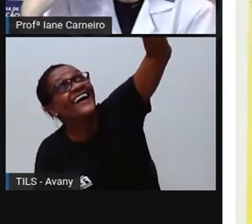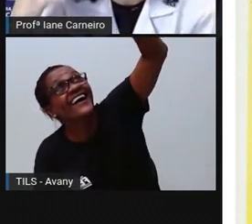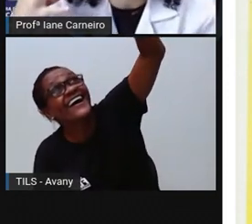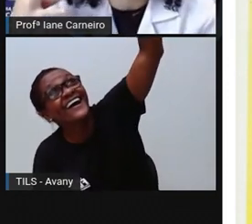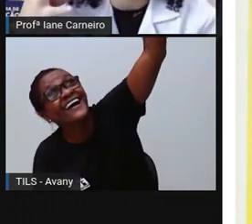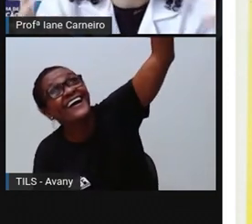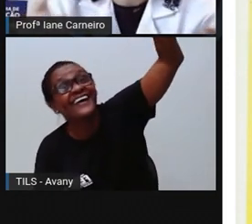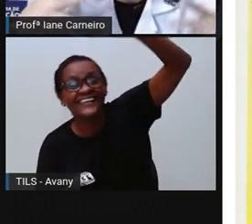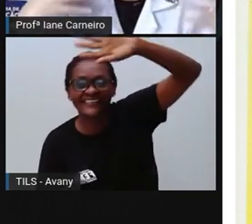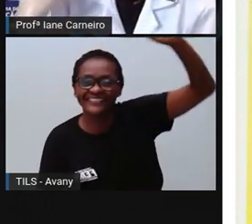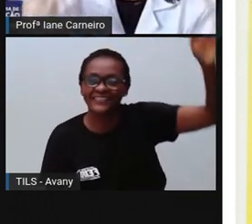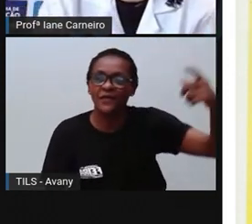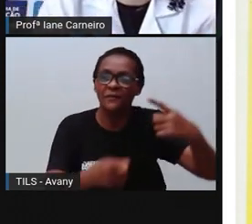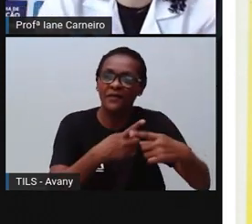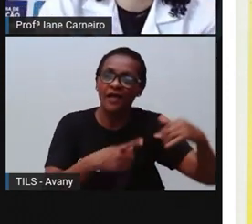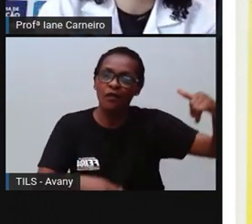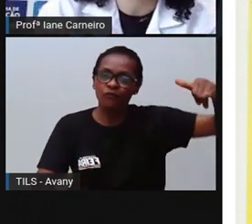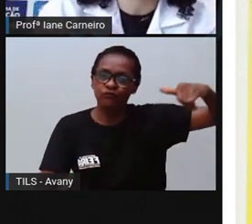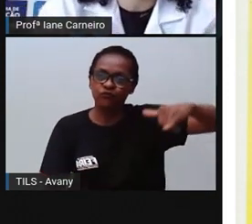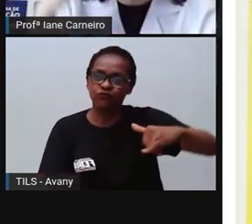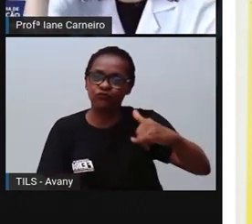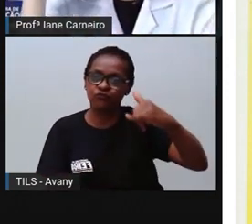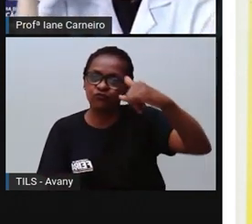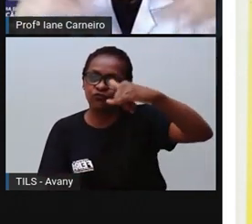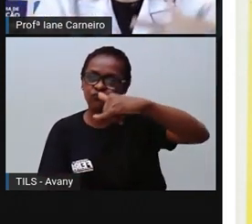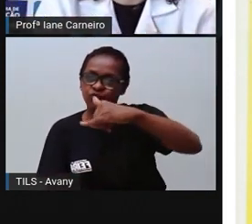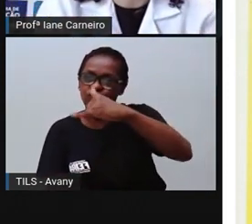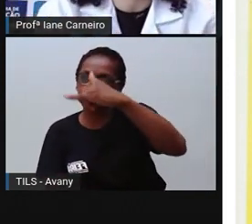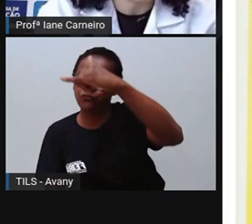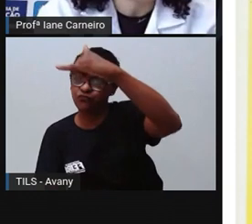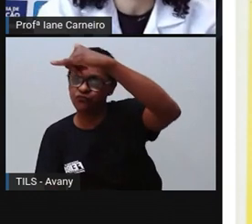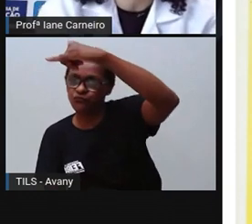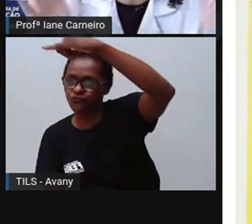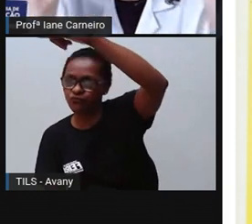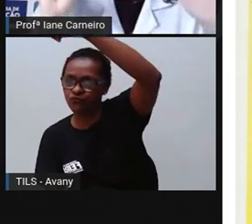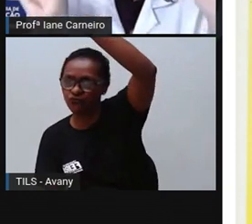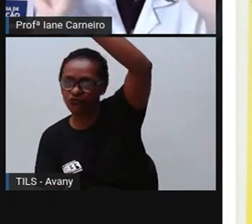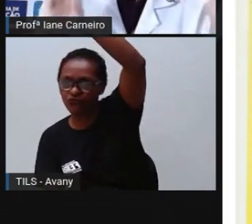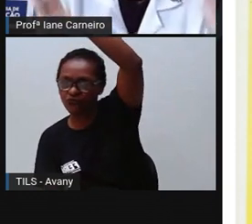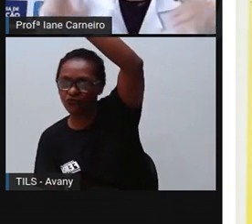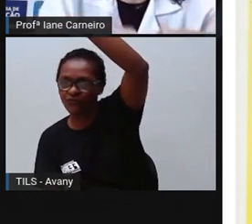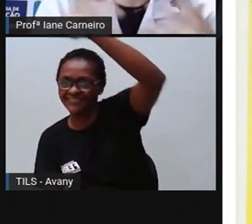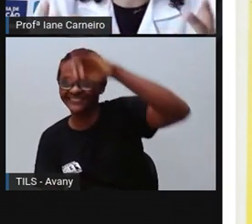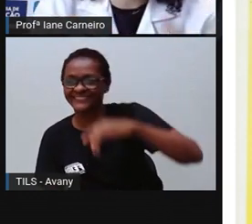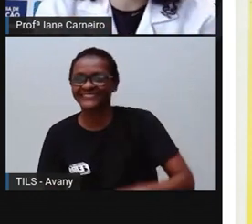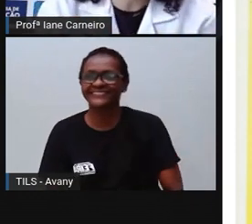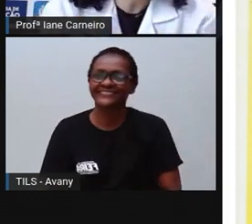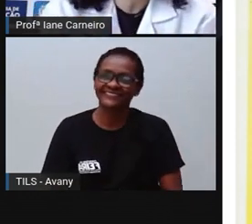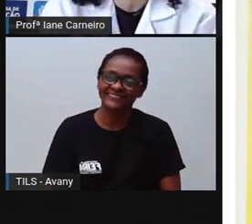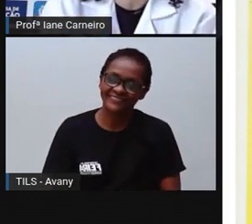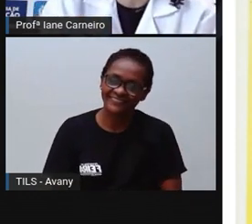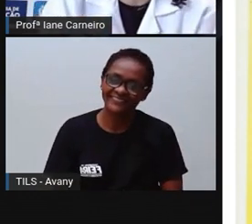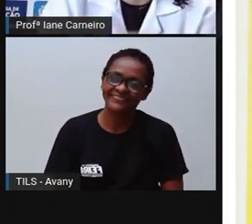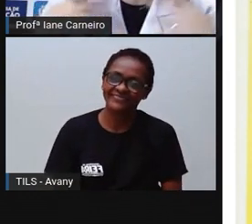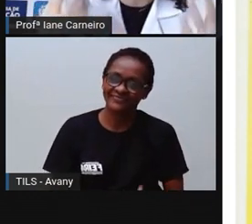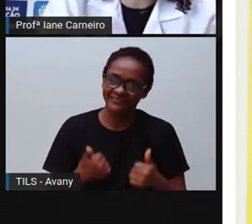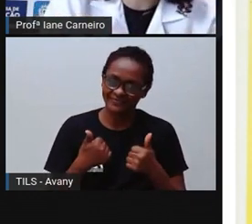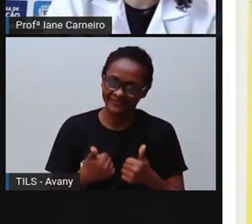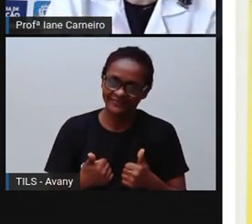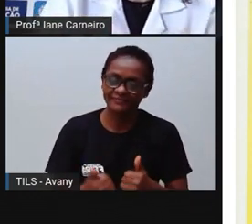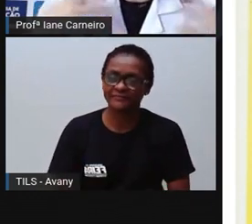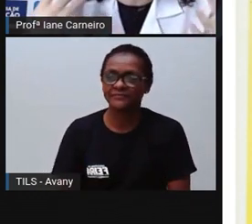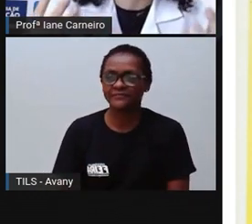aquela expectativa, imaginando que alguém lá de cima tava vendo a gente, né? Dar tchau. Então as mãos servem pra isso, né? Pra gente